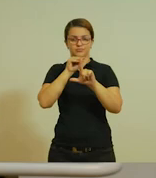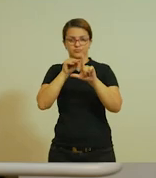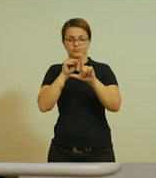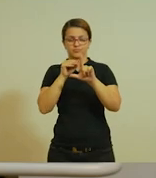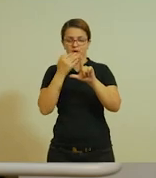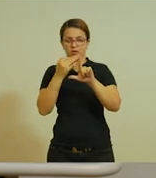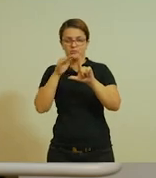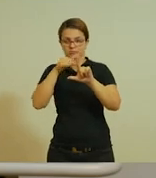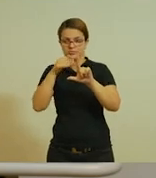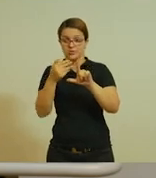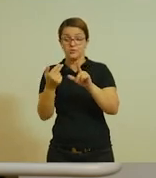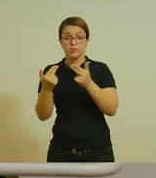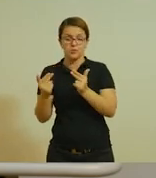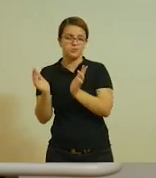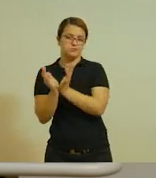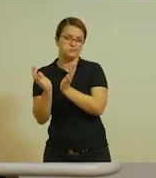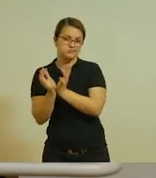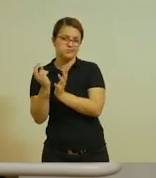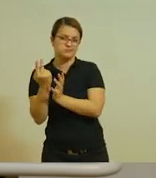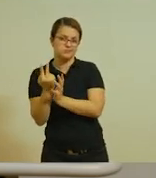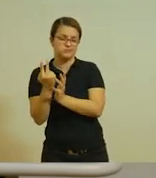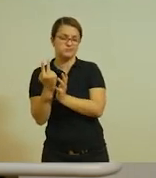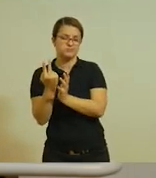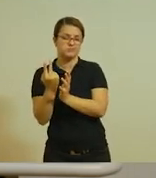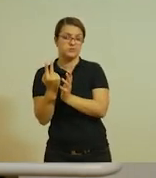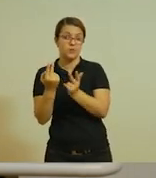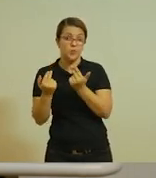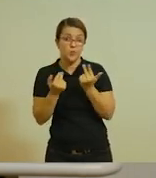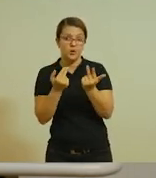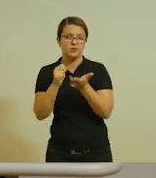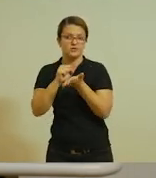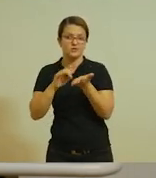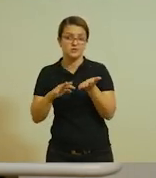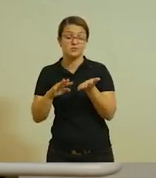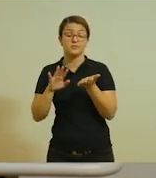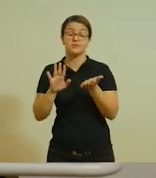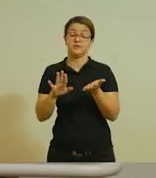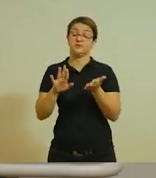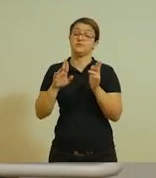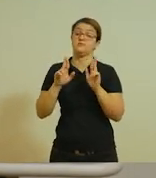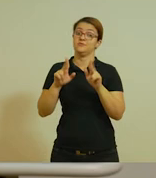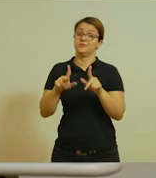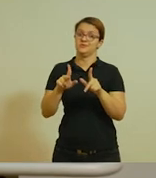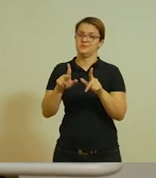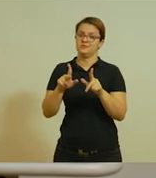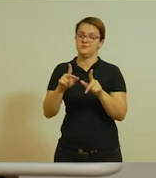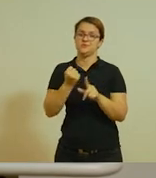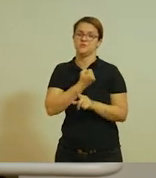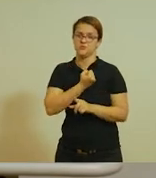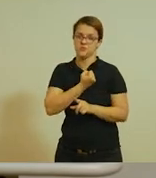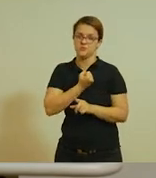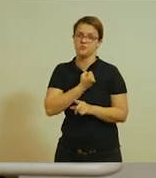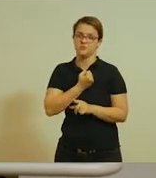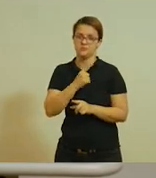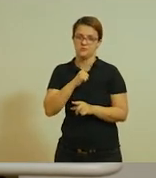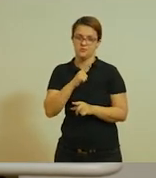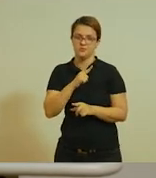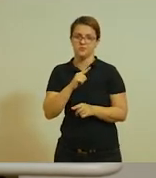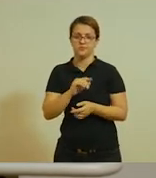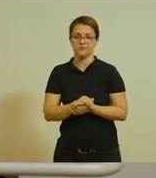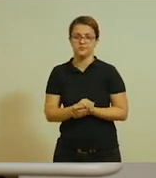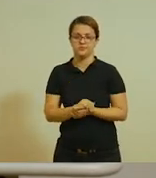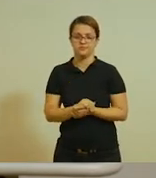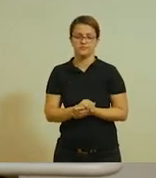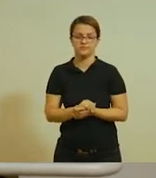irá realizar a mesma atividade, porém, lá no quadro de rotina de vocês, terão valores diferentes. Em